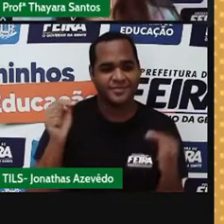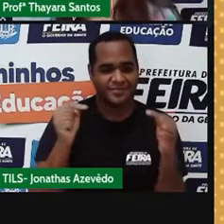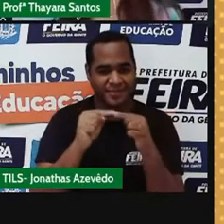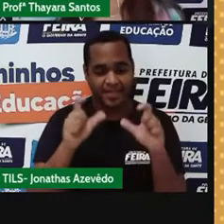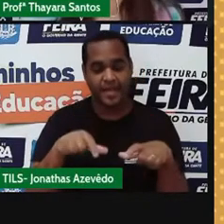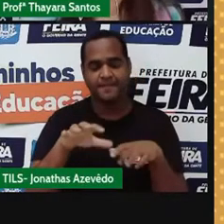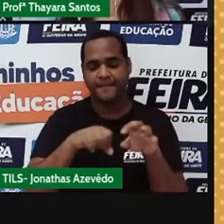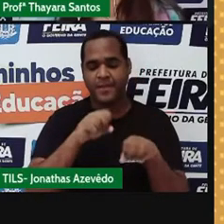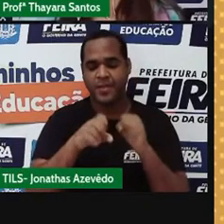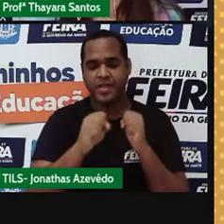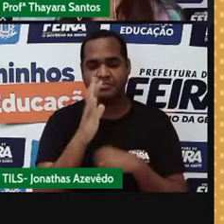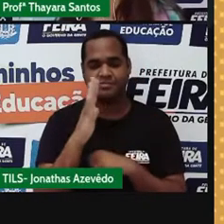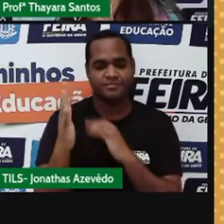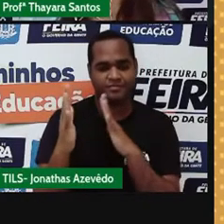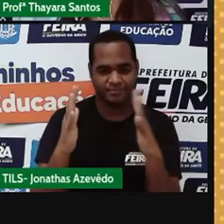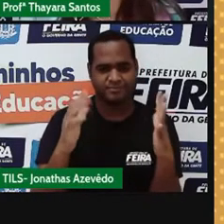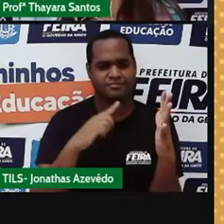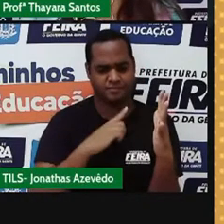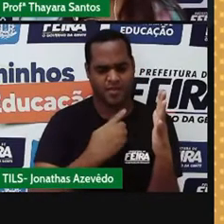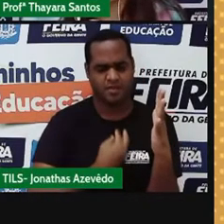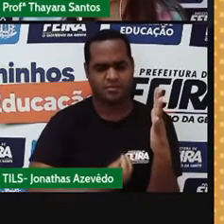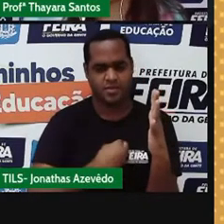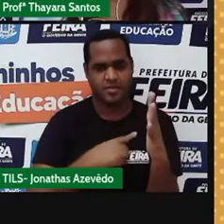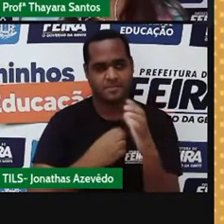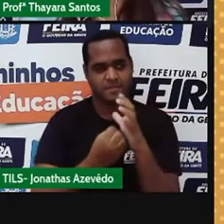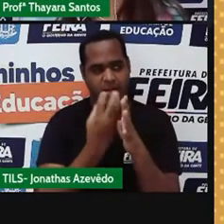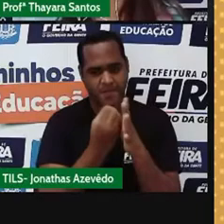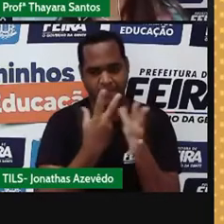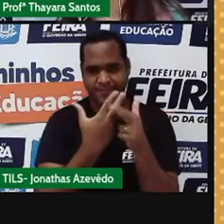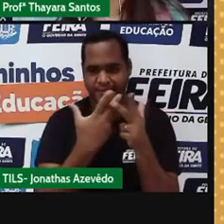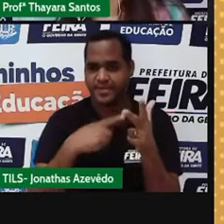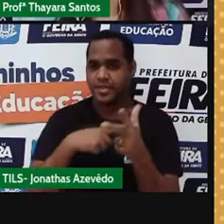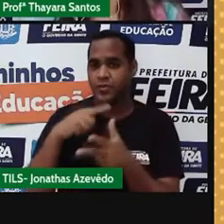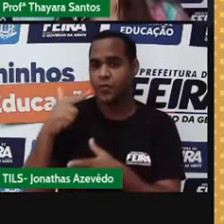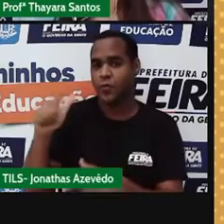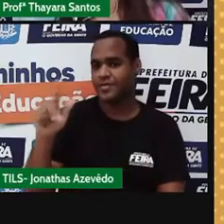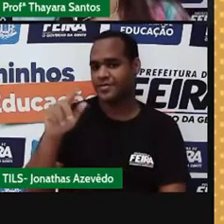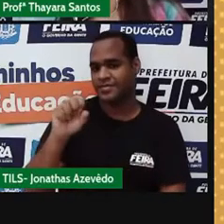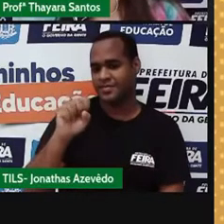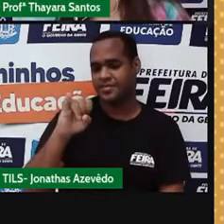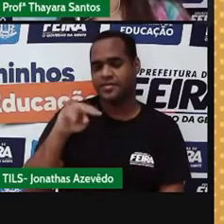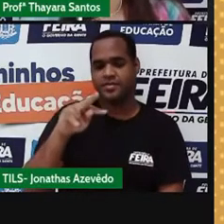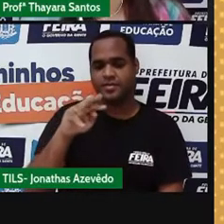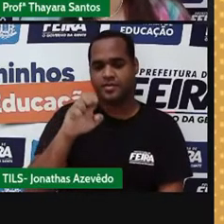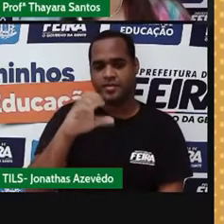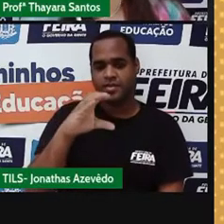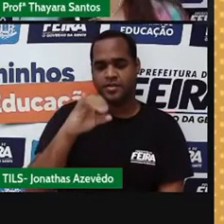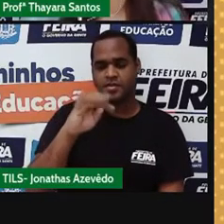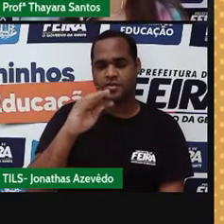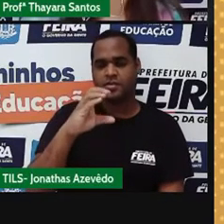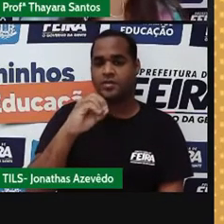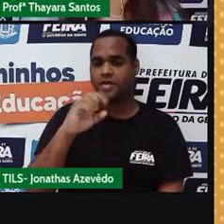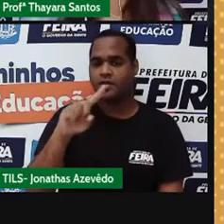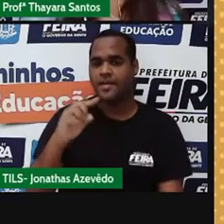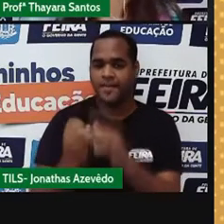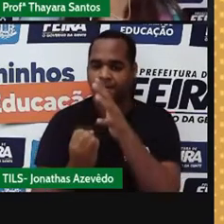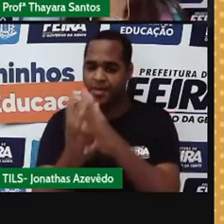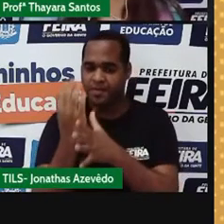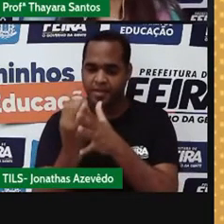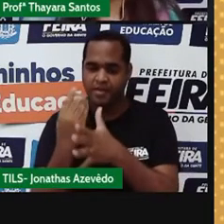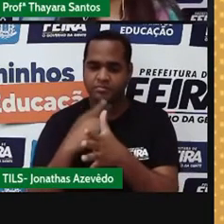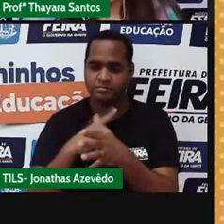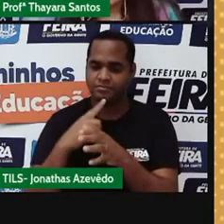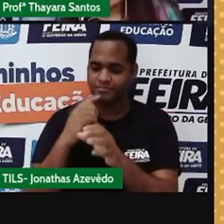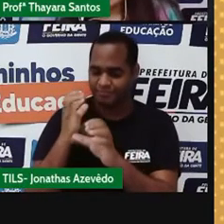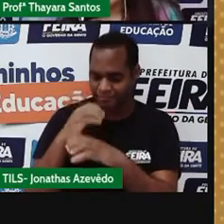retira diretamente da natureza para a produção de objetos. E os materiais sintéticos, eles são produzidos em indústrias ou nos